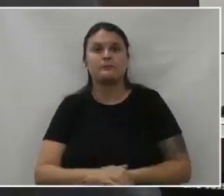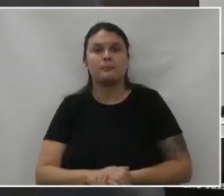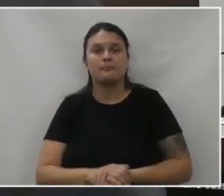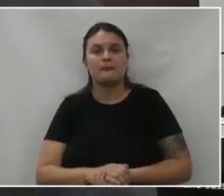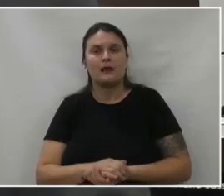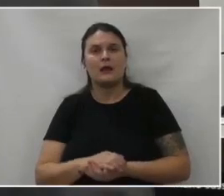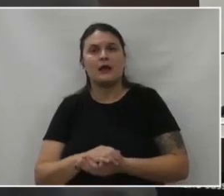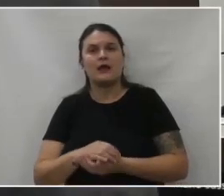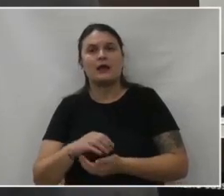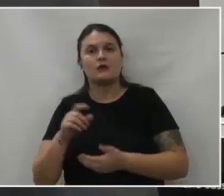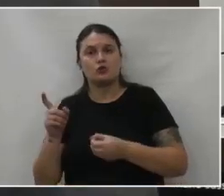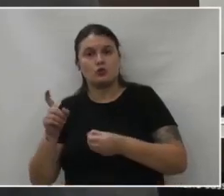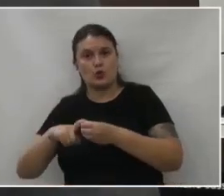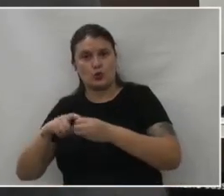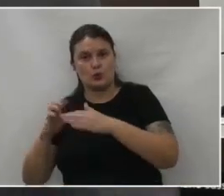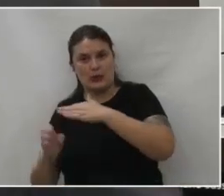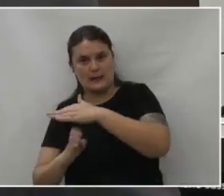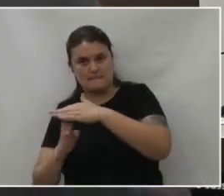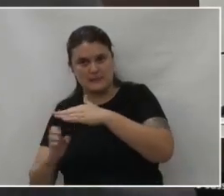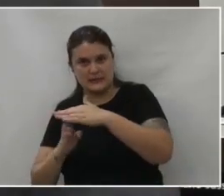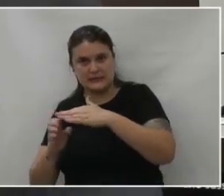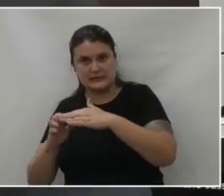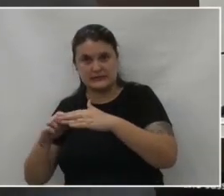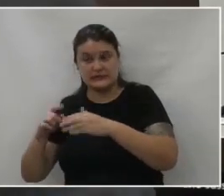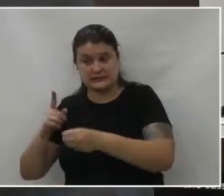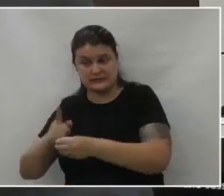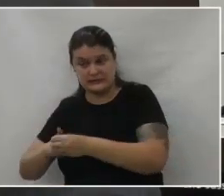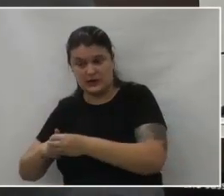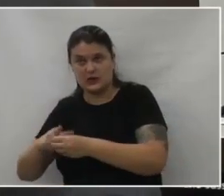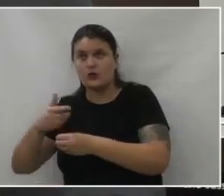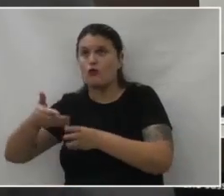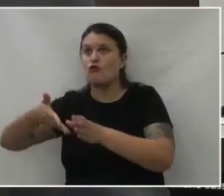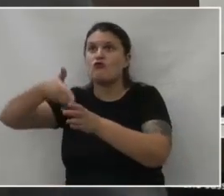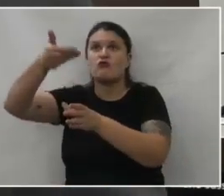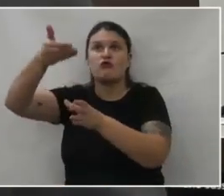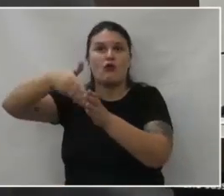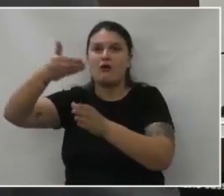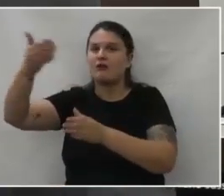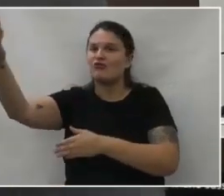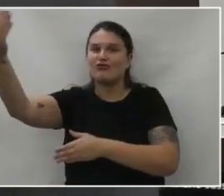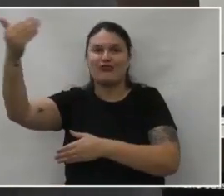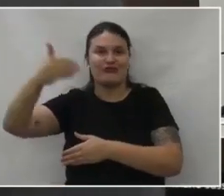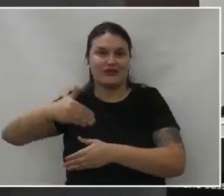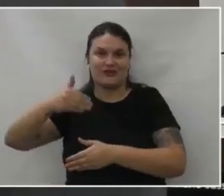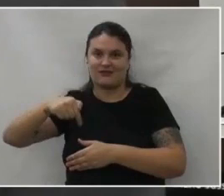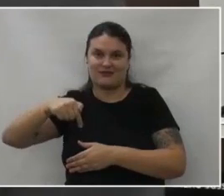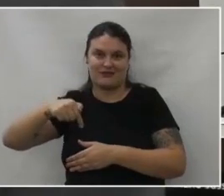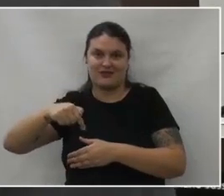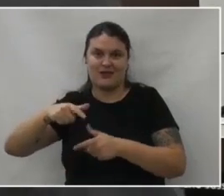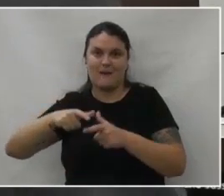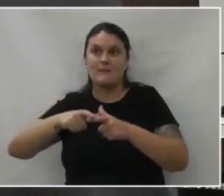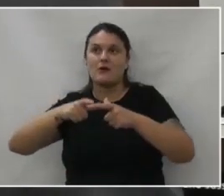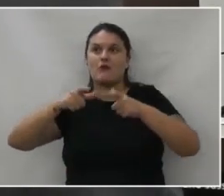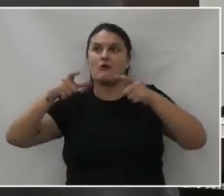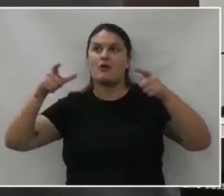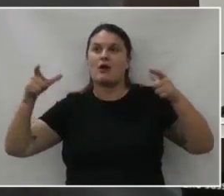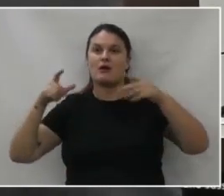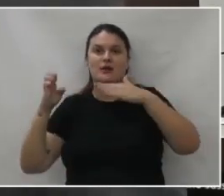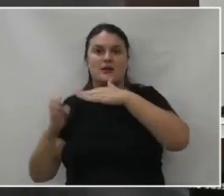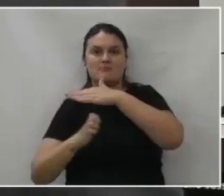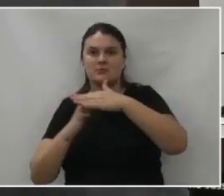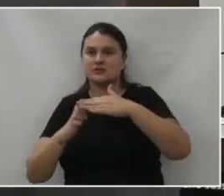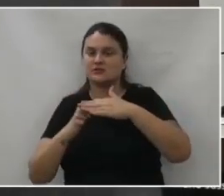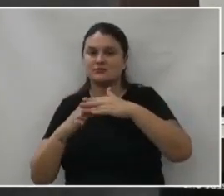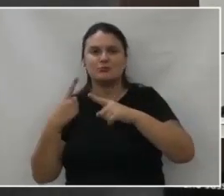Empresários locais ou regionais ou de fora não vêm com bons olhos a perspectiva de investir,